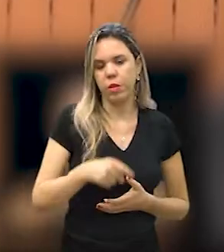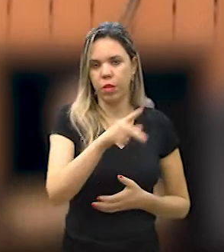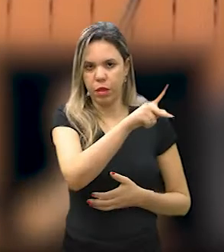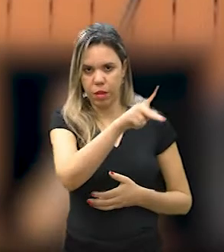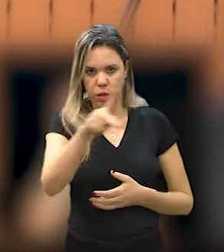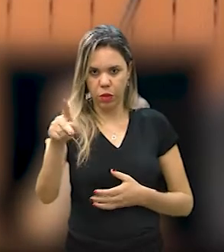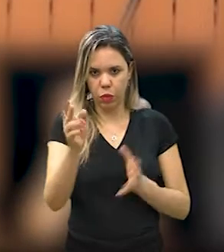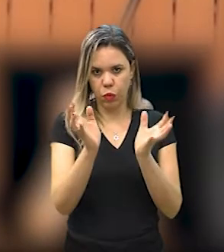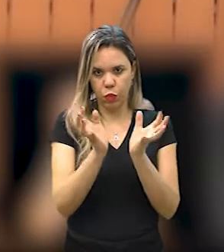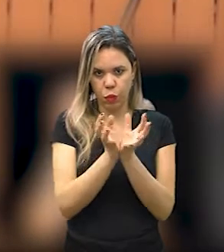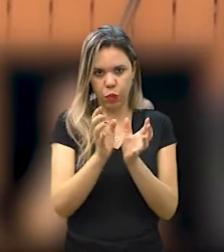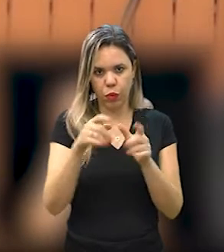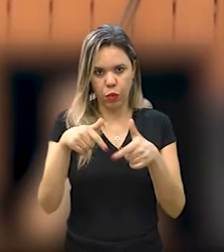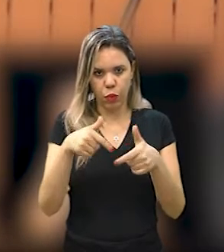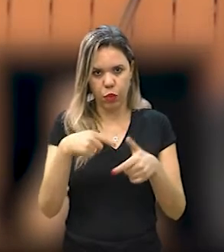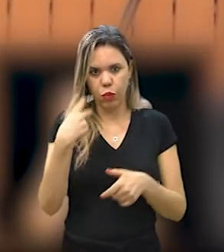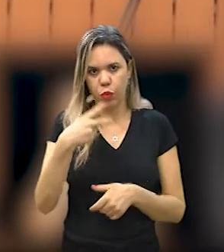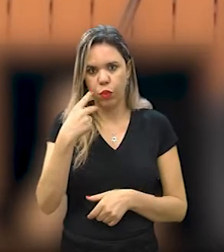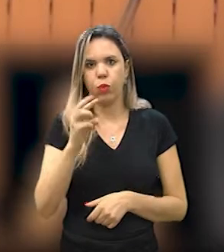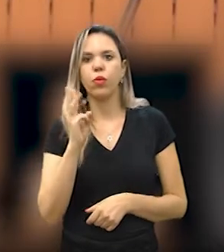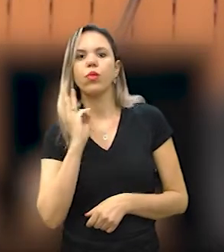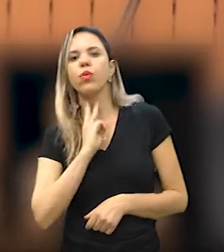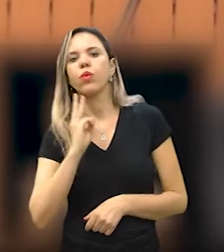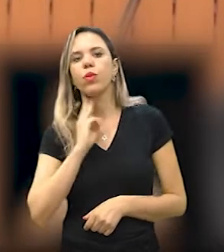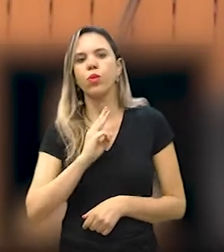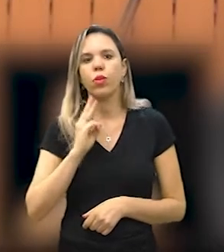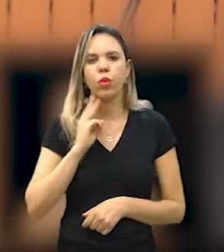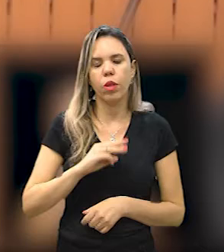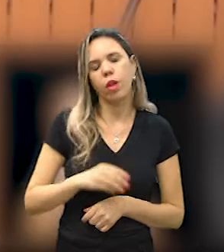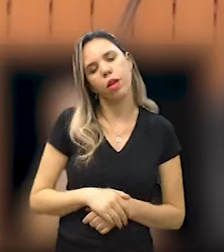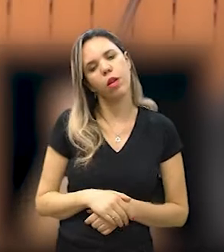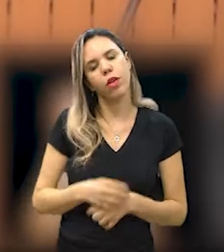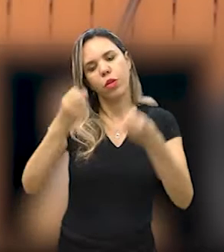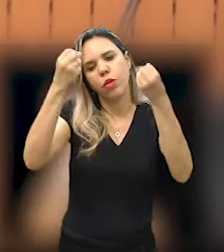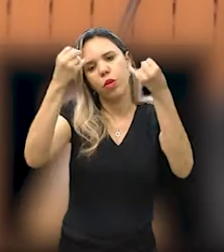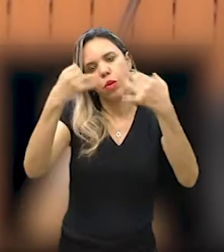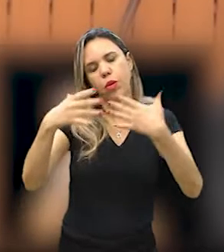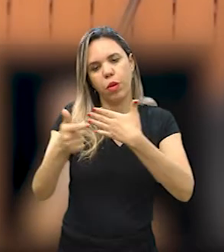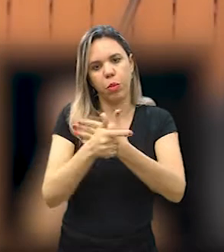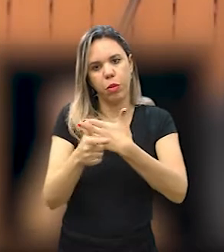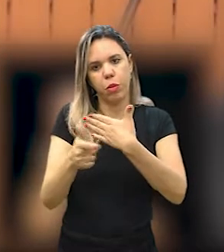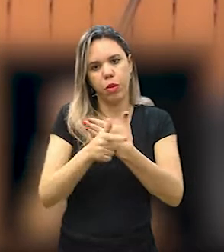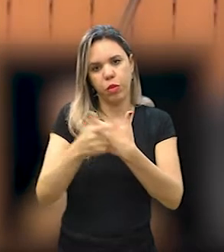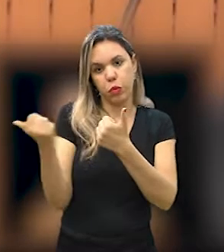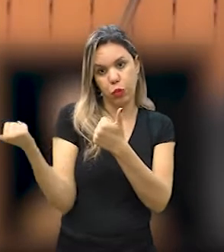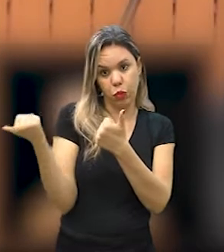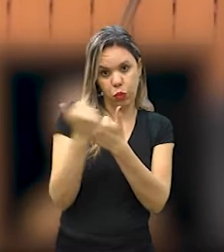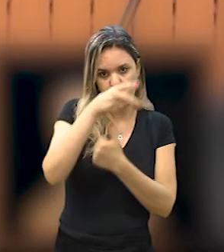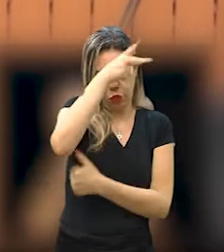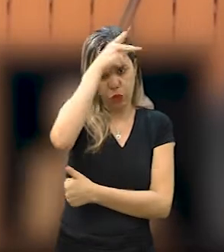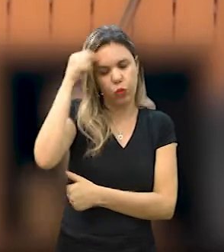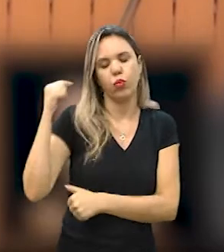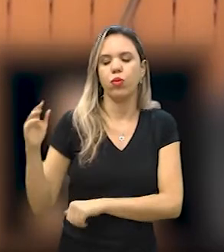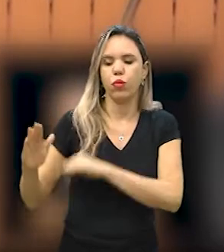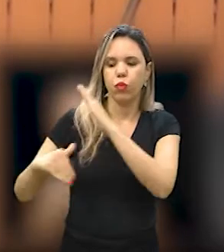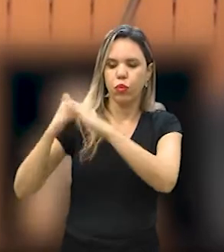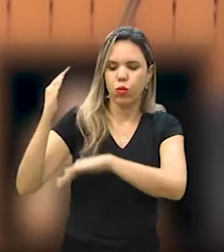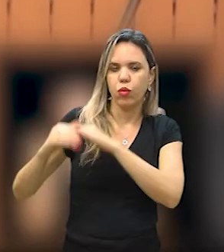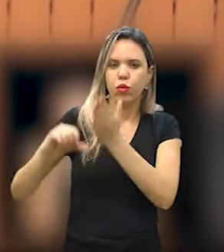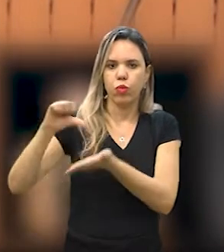O presidente da comissão, o vereador Cecílio Santos, abordou o papel da subprefeitura no